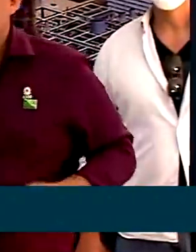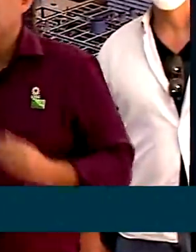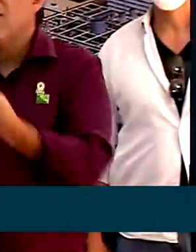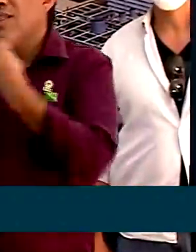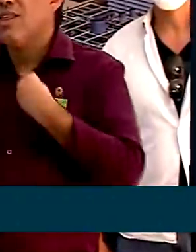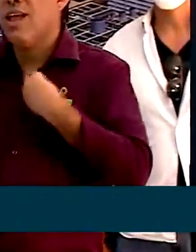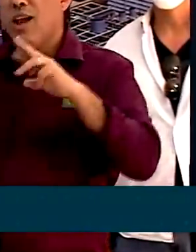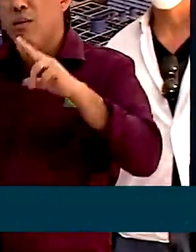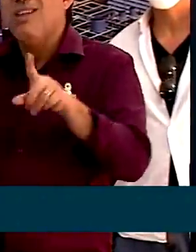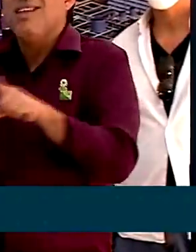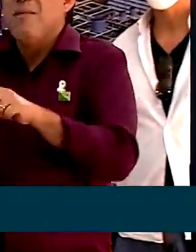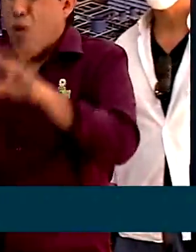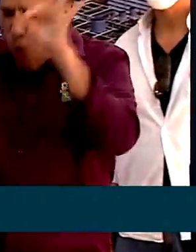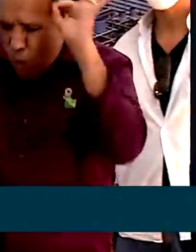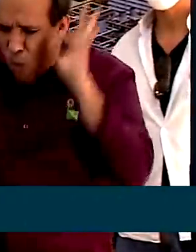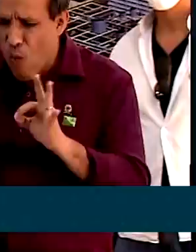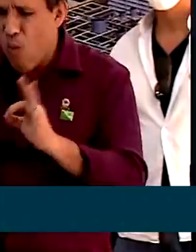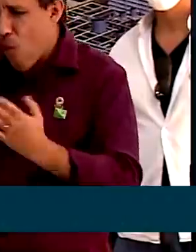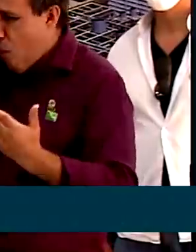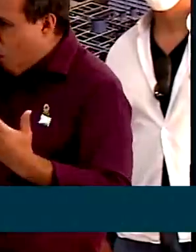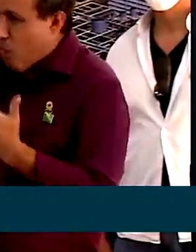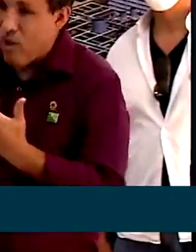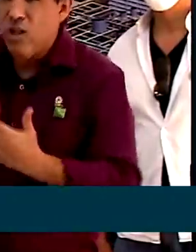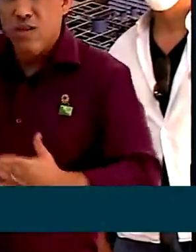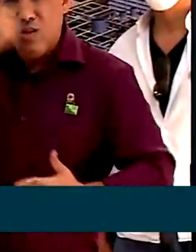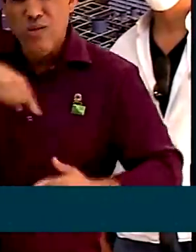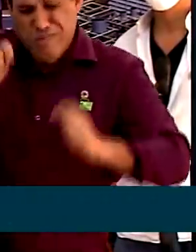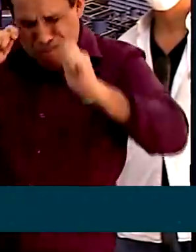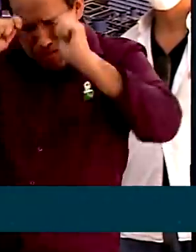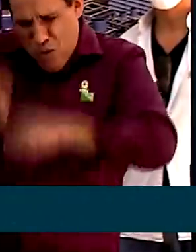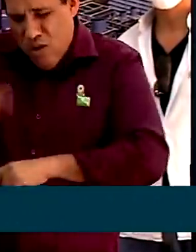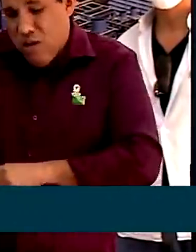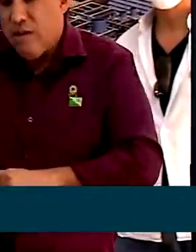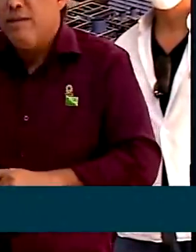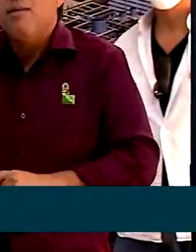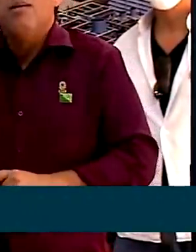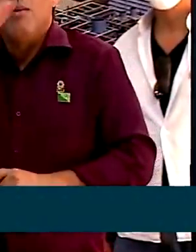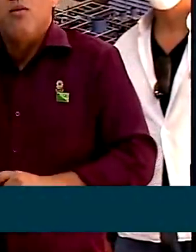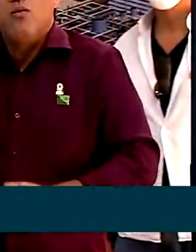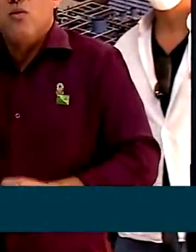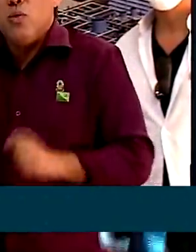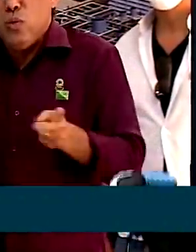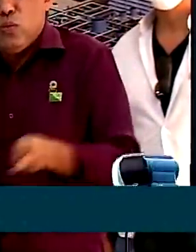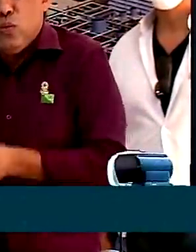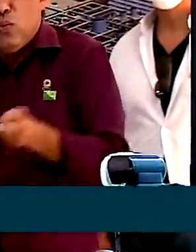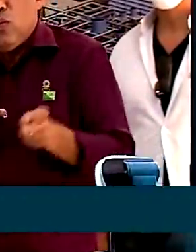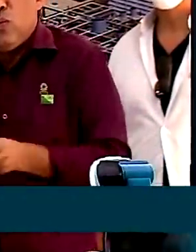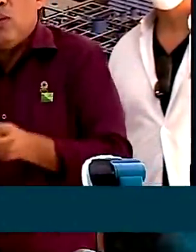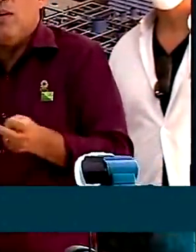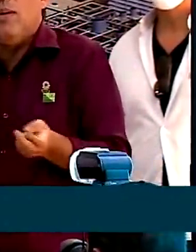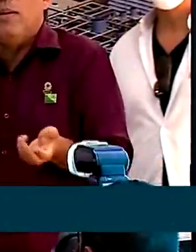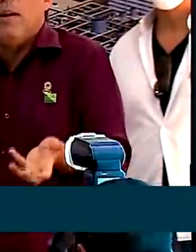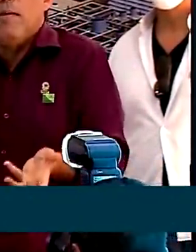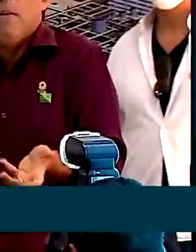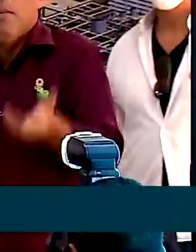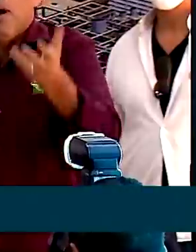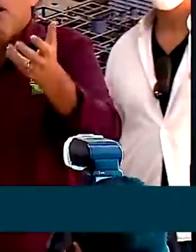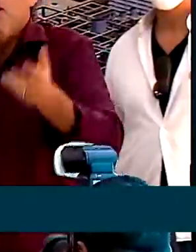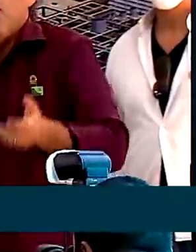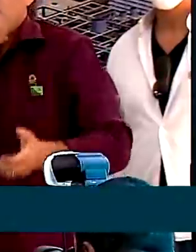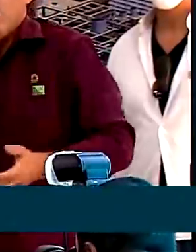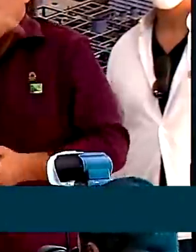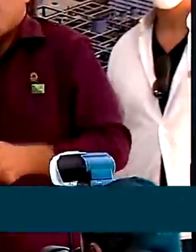esperança, a certeza de que todo o nosso potencial pode vir a ser explorado para o bem do nosso